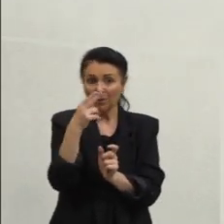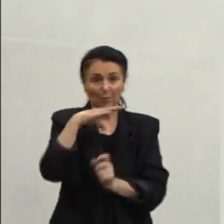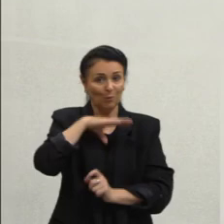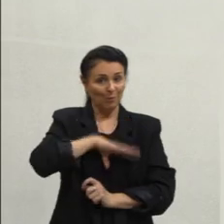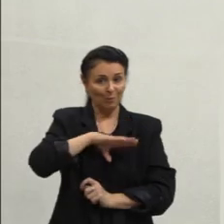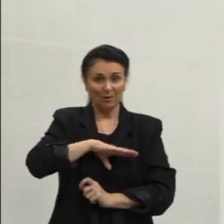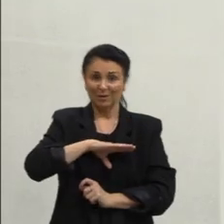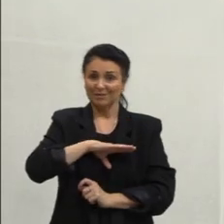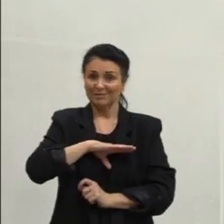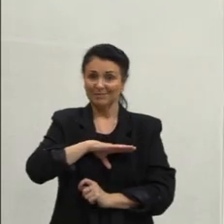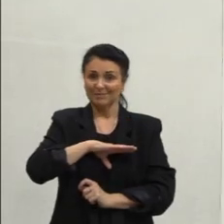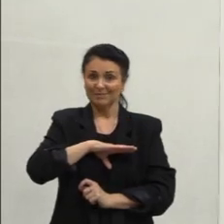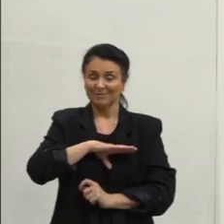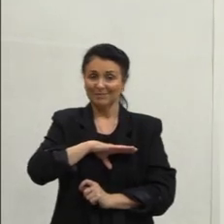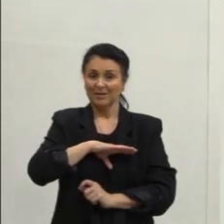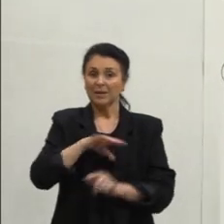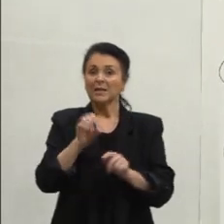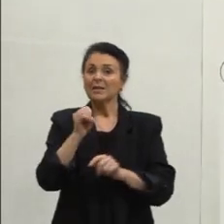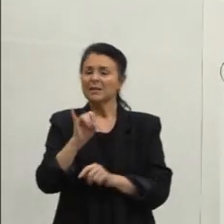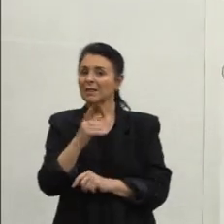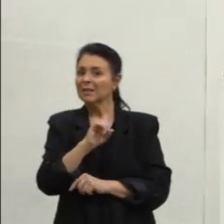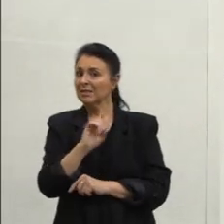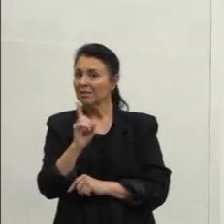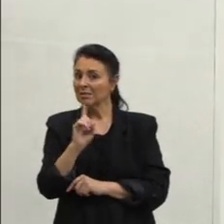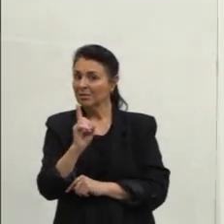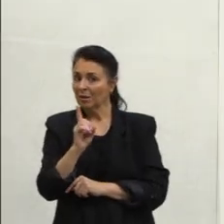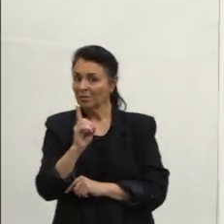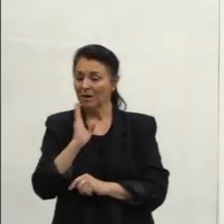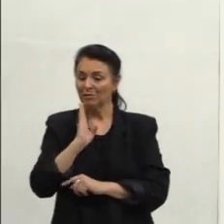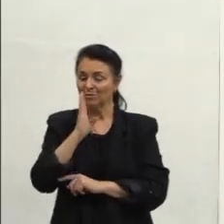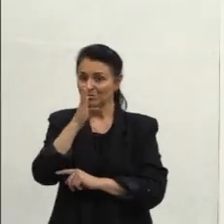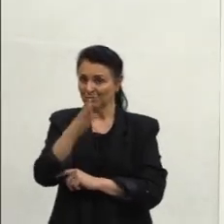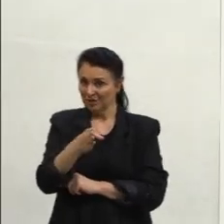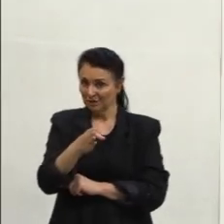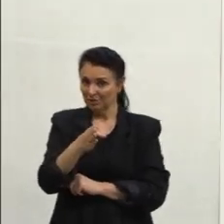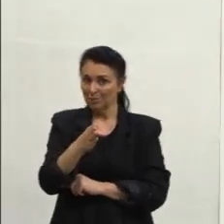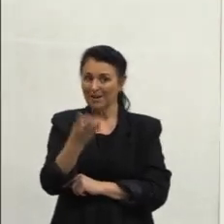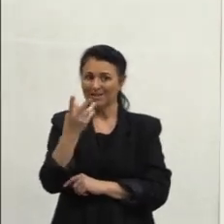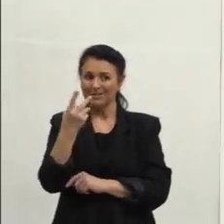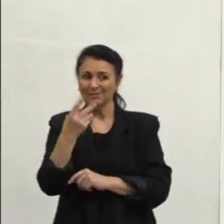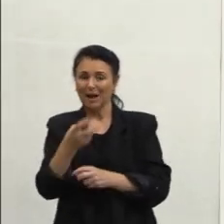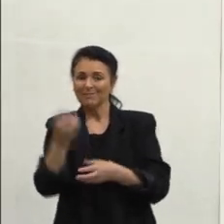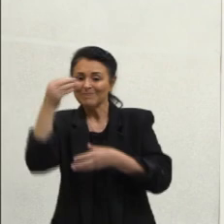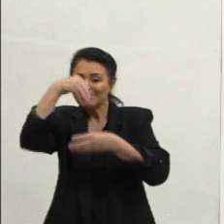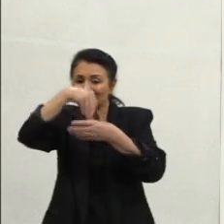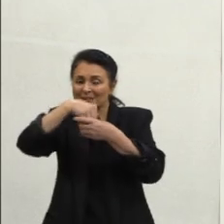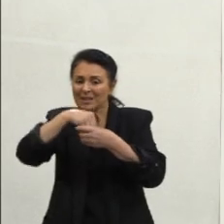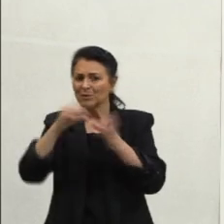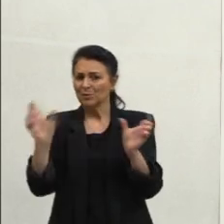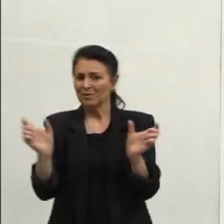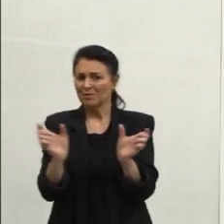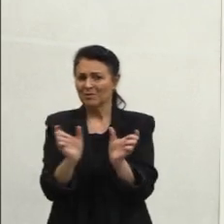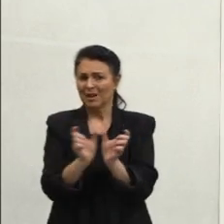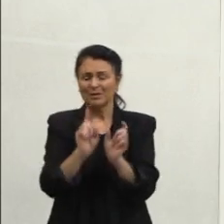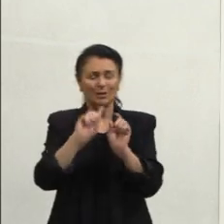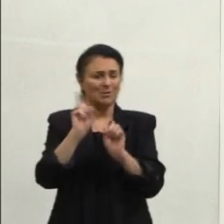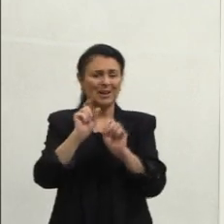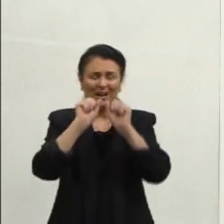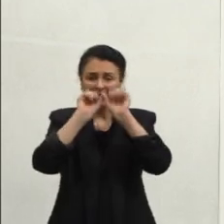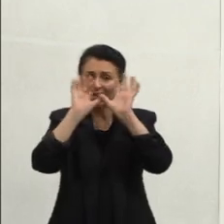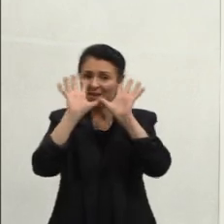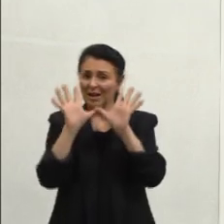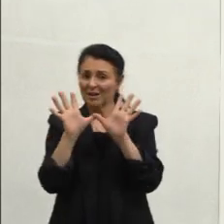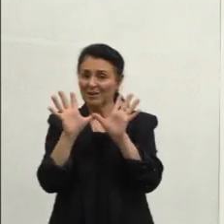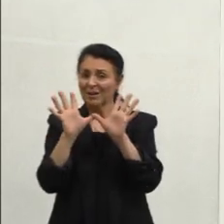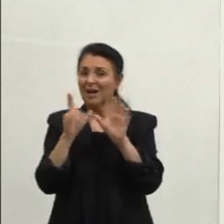Se não está de forma direta Mas está implícita Dentro de uma frase Um questionamento Não vai